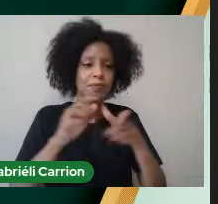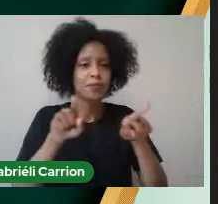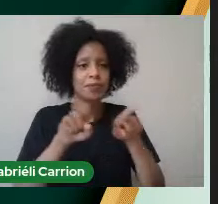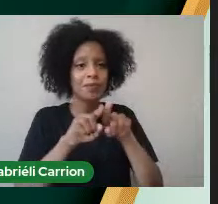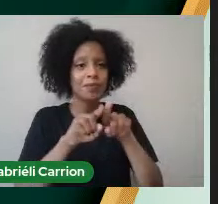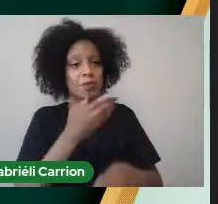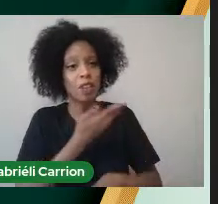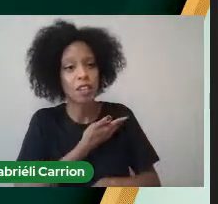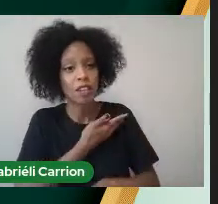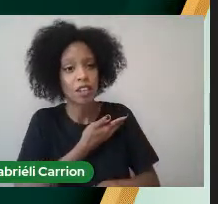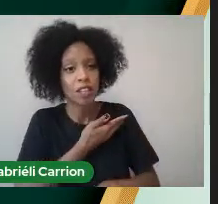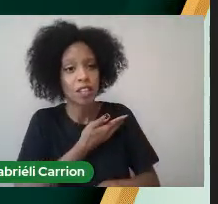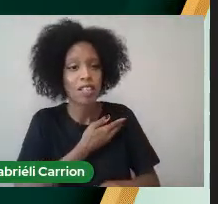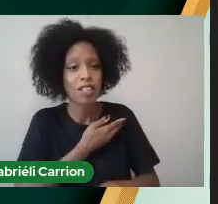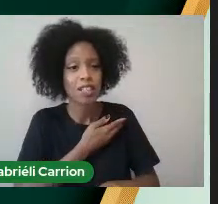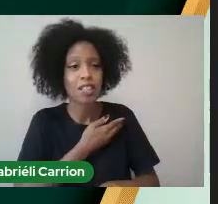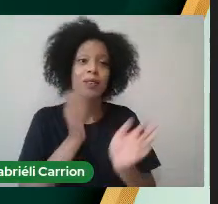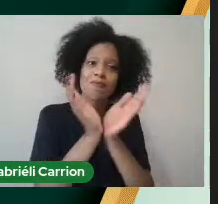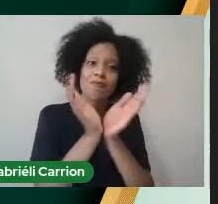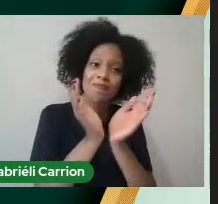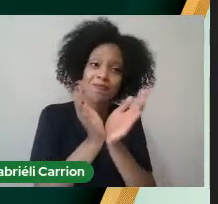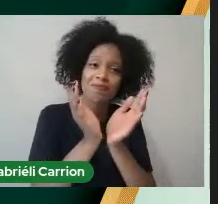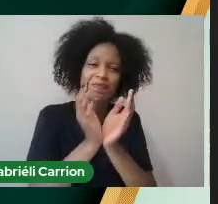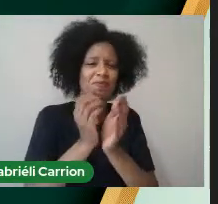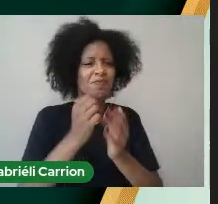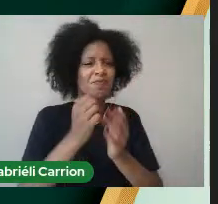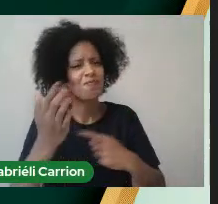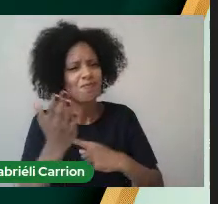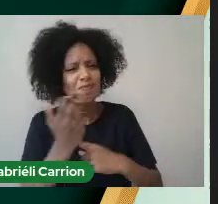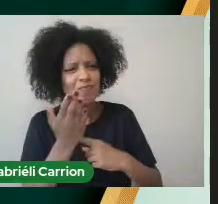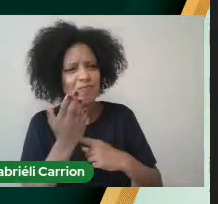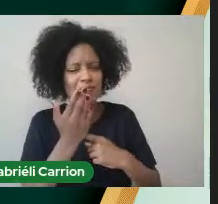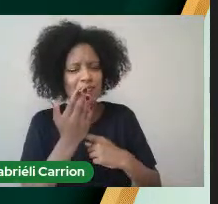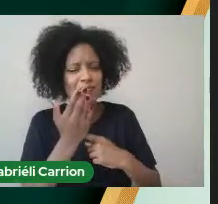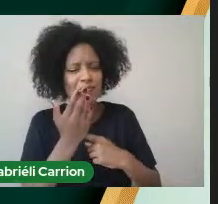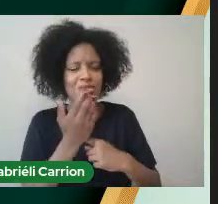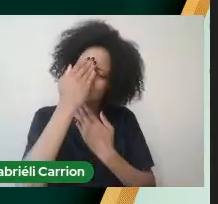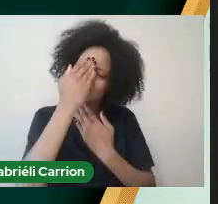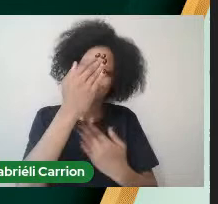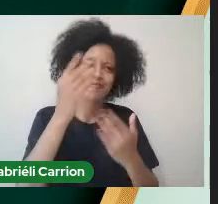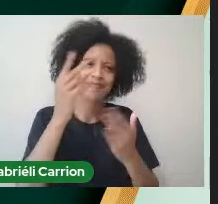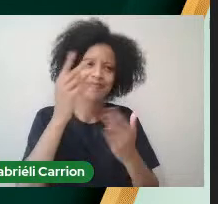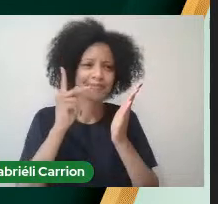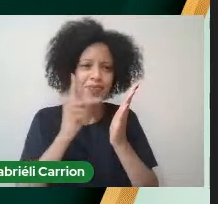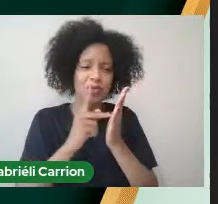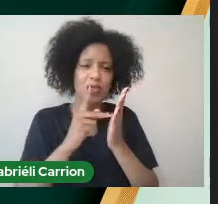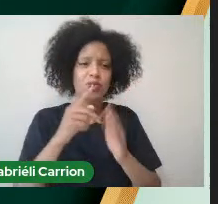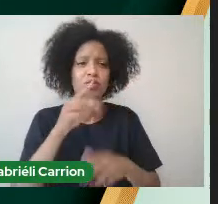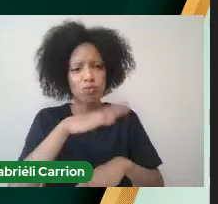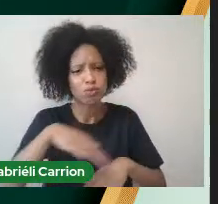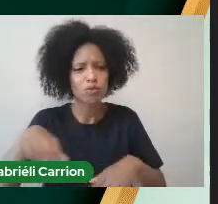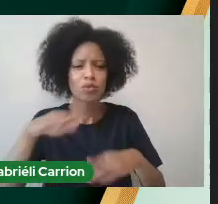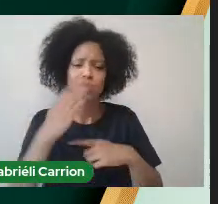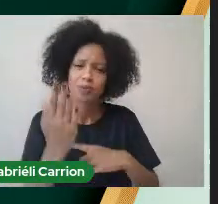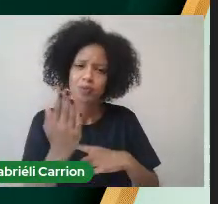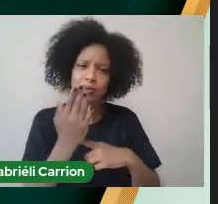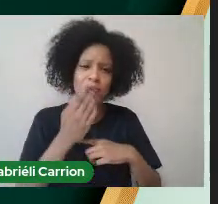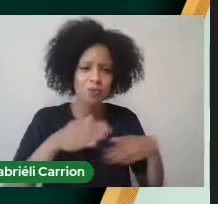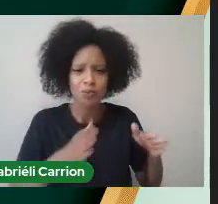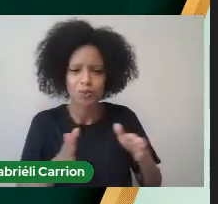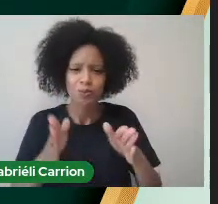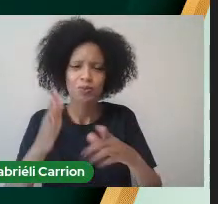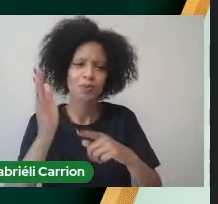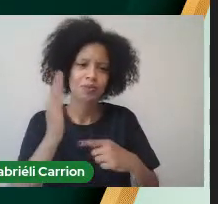E as minhas colegas Que foram incansáveis Do meu lado Muito obrigada Estiveram sempre junto comigo Nessa trajetória